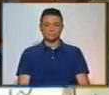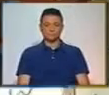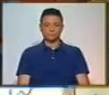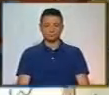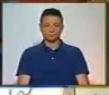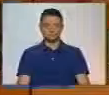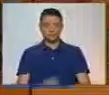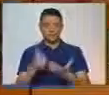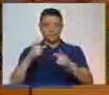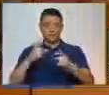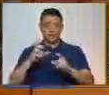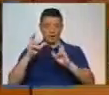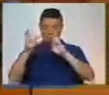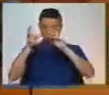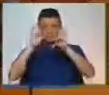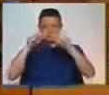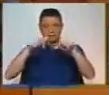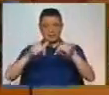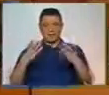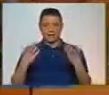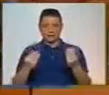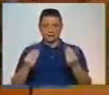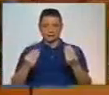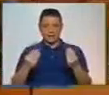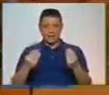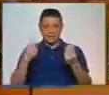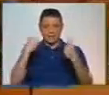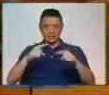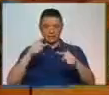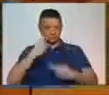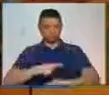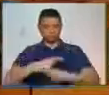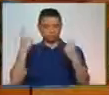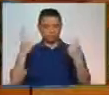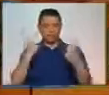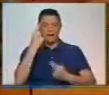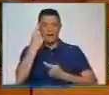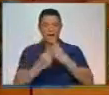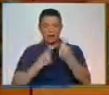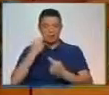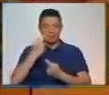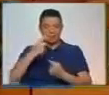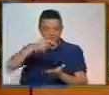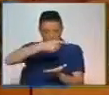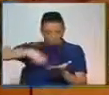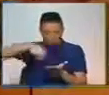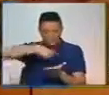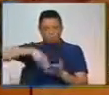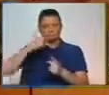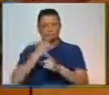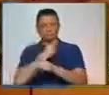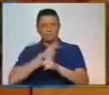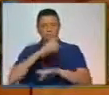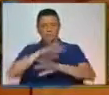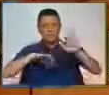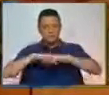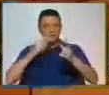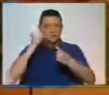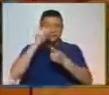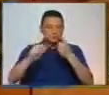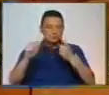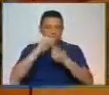O Porcel tem nesta sala uma série, uma amostra de algumas das peças que temos feito